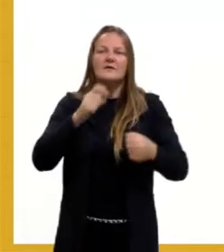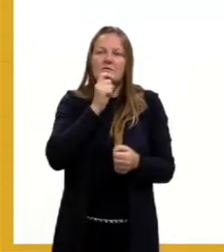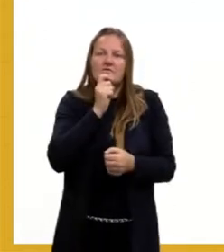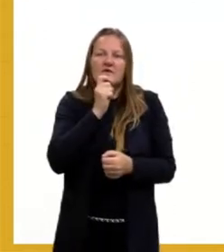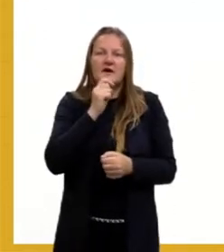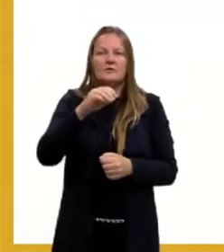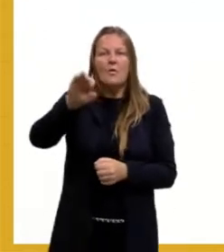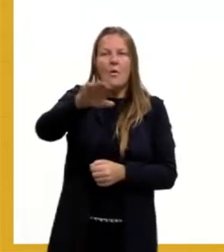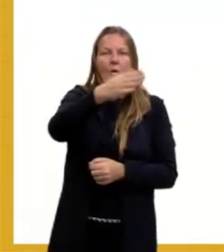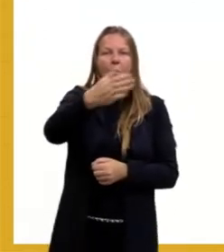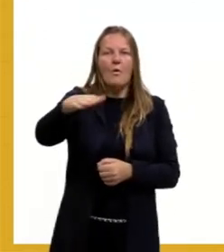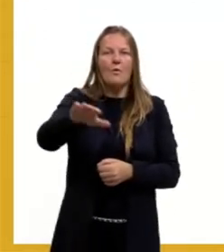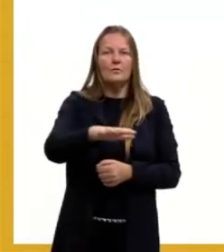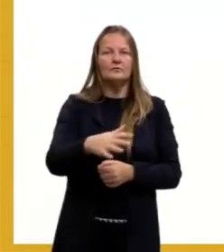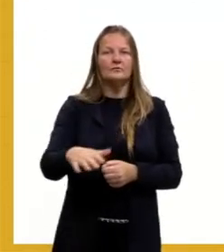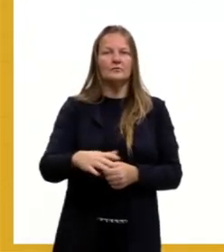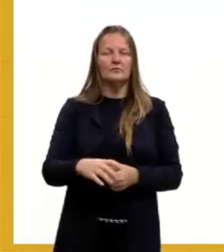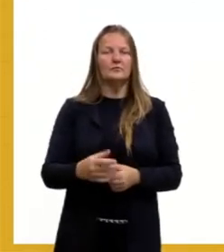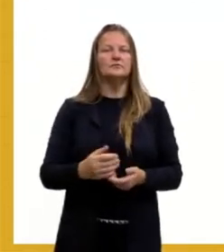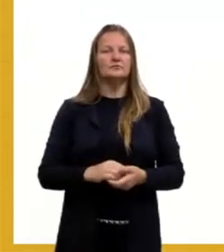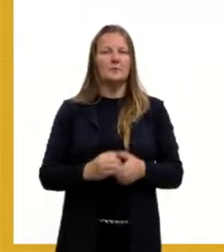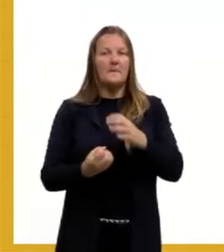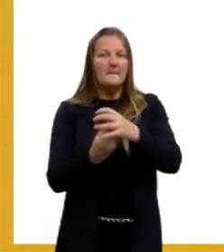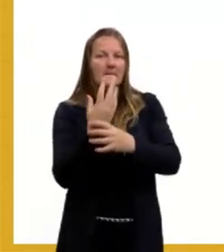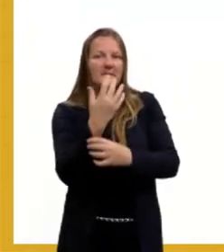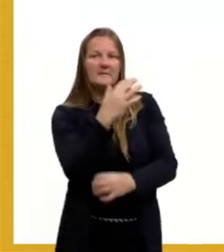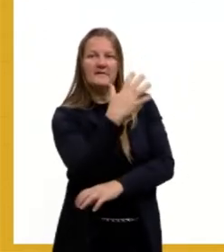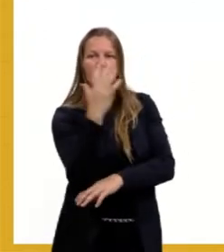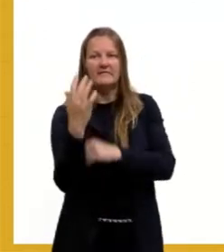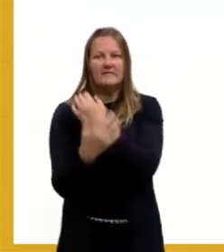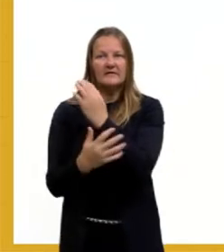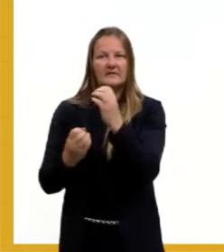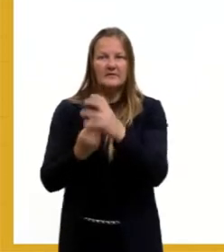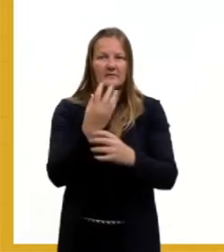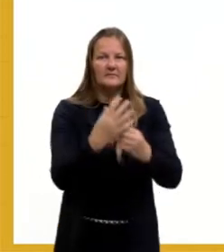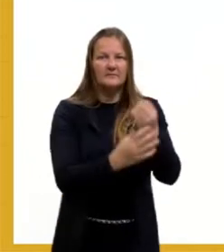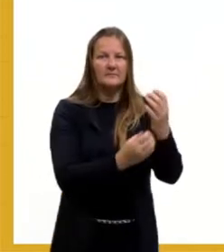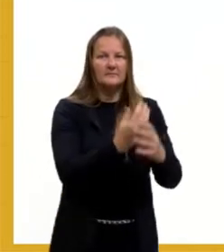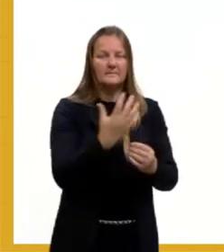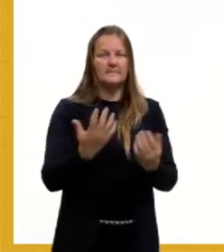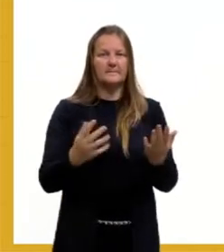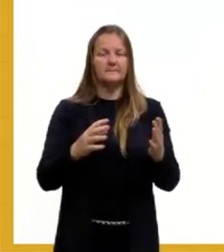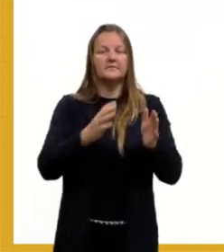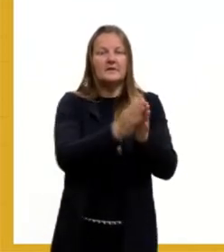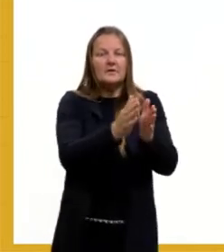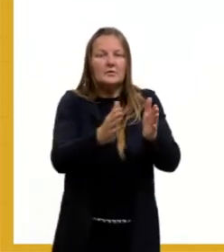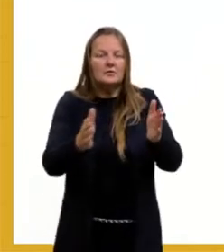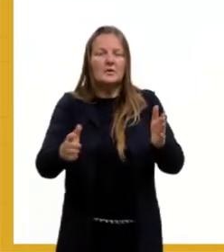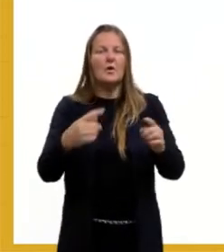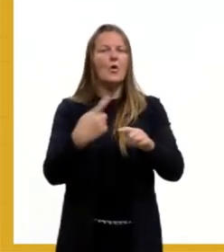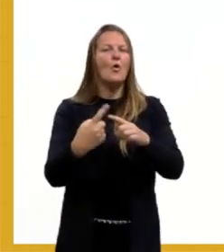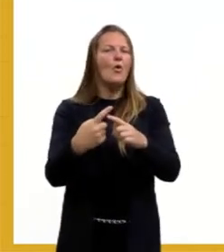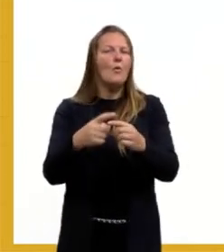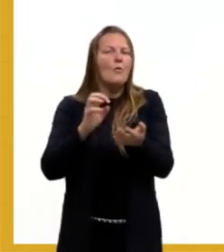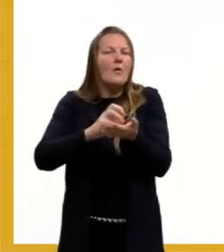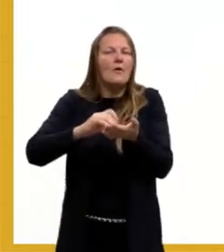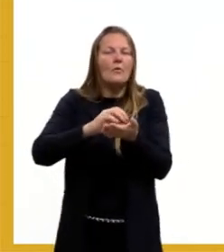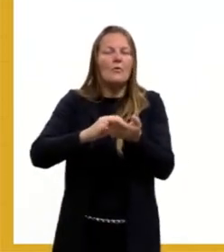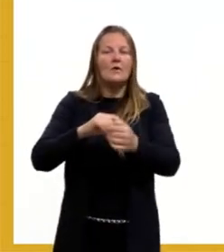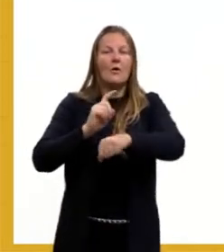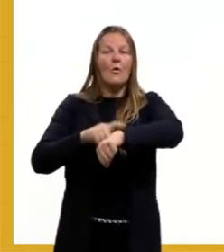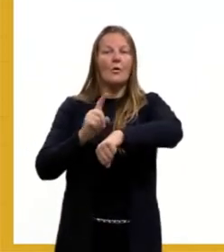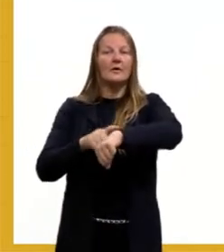E aí, como eu falei para vocês, nós vamos ter os fuso horários para fazer o cálculo de fuso horário, ele é bem simples, tá, pessoal?